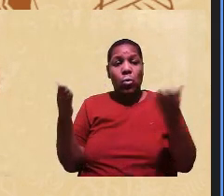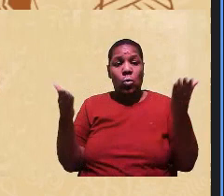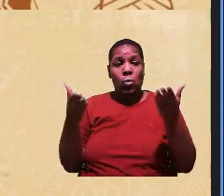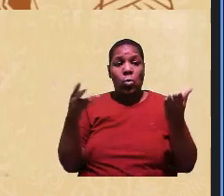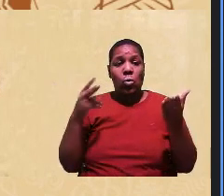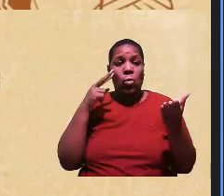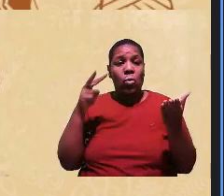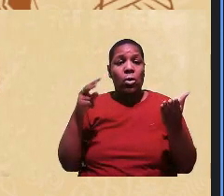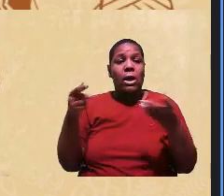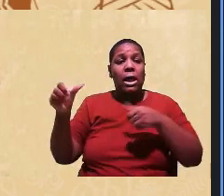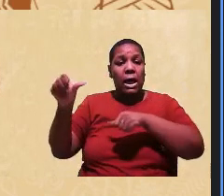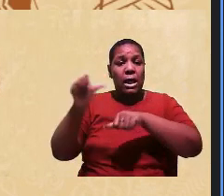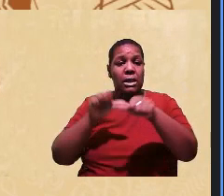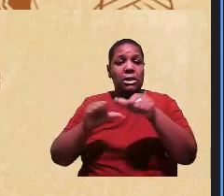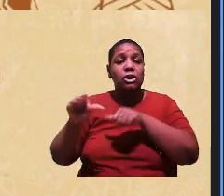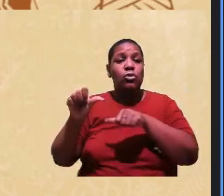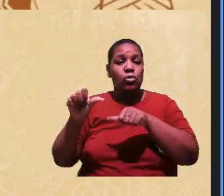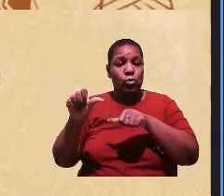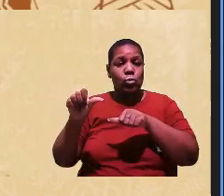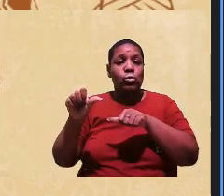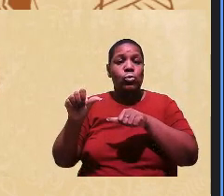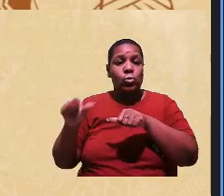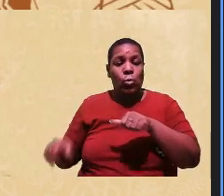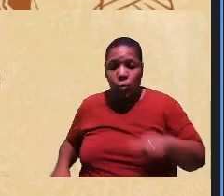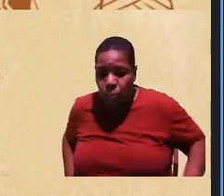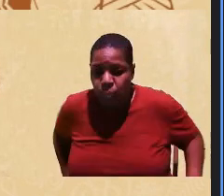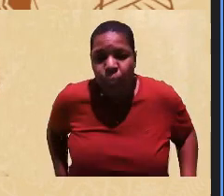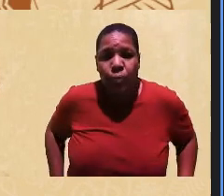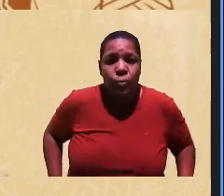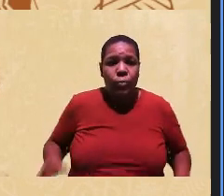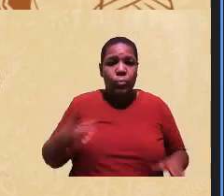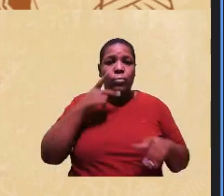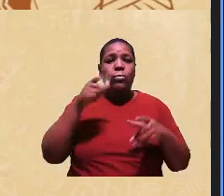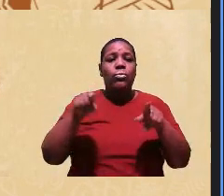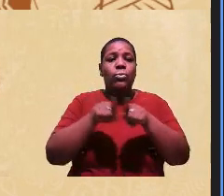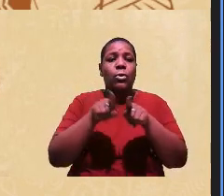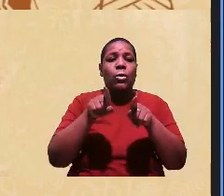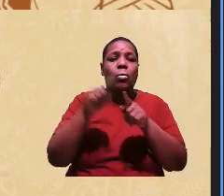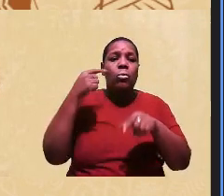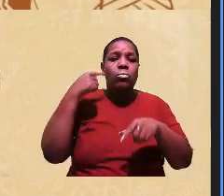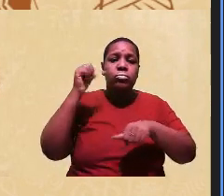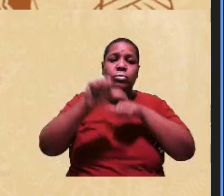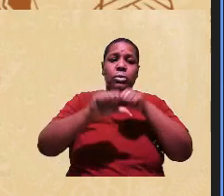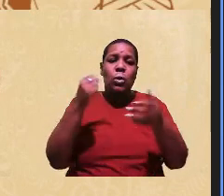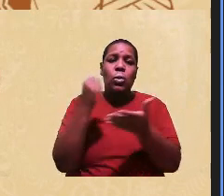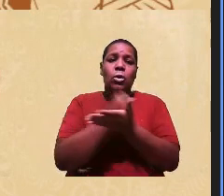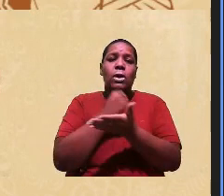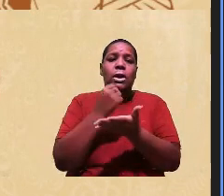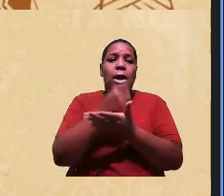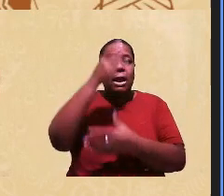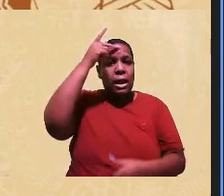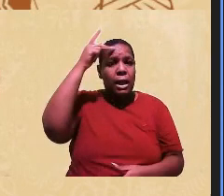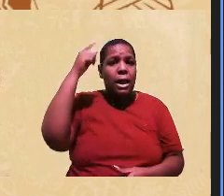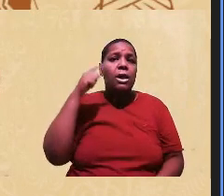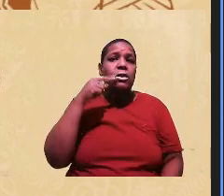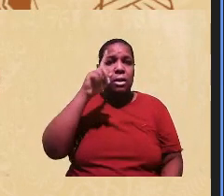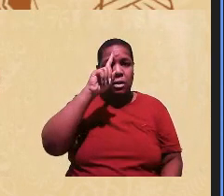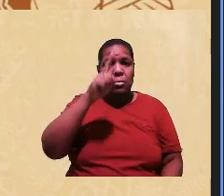articulam que revolucionam que faz as construções a partir das demandas que chega